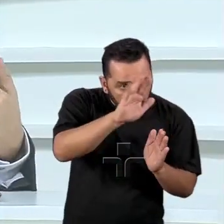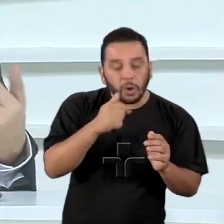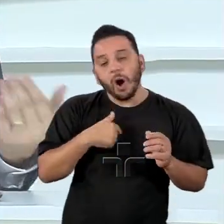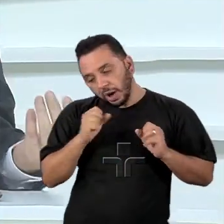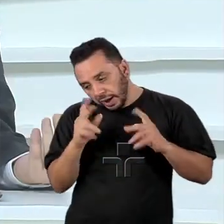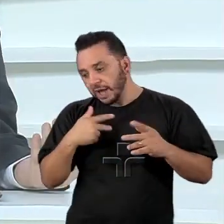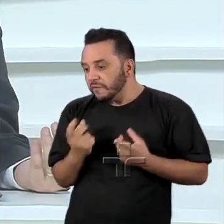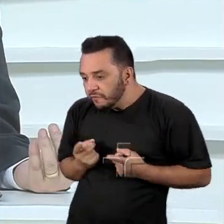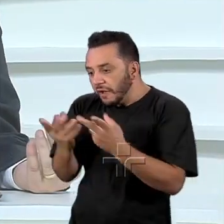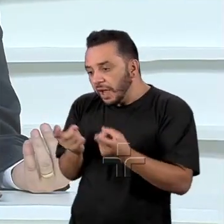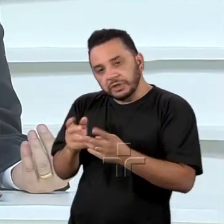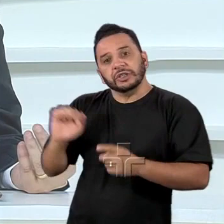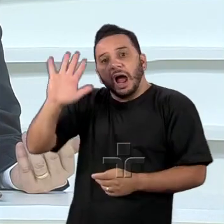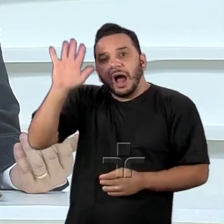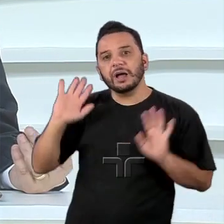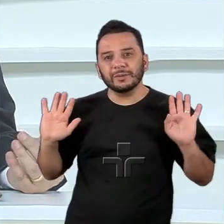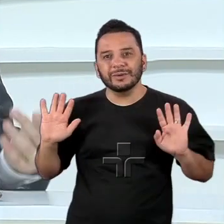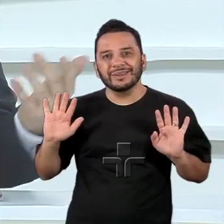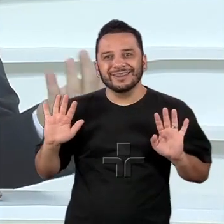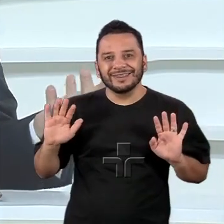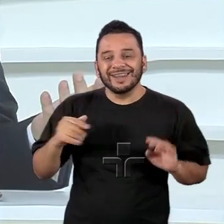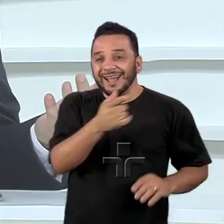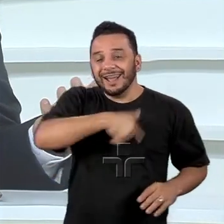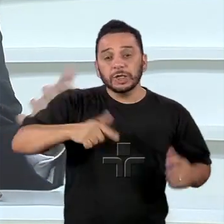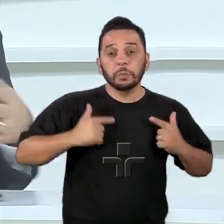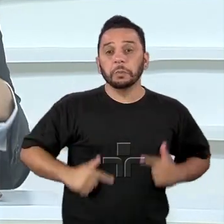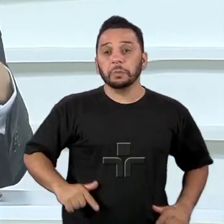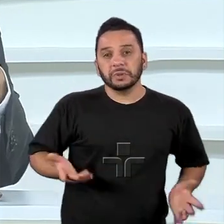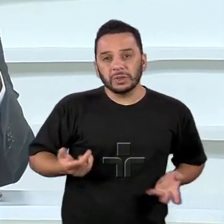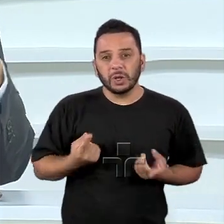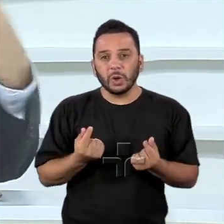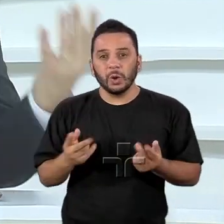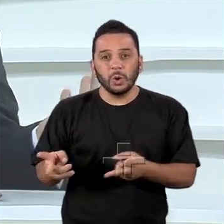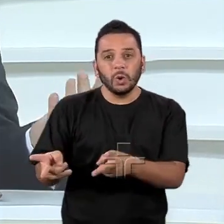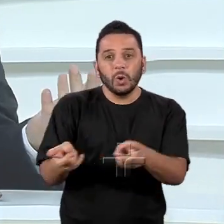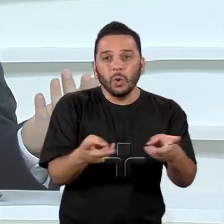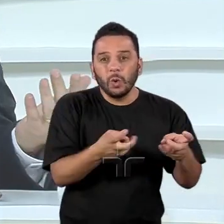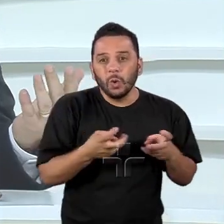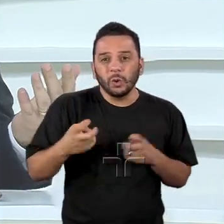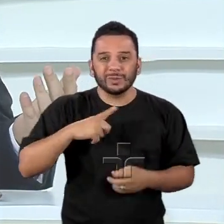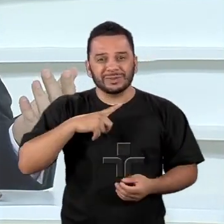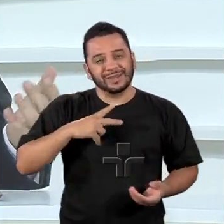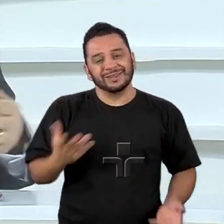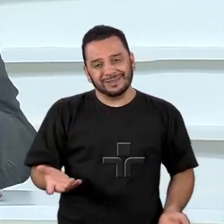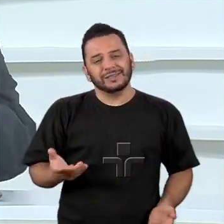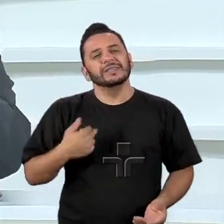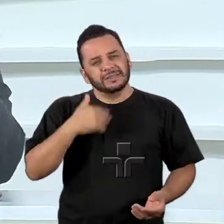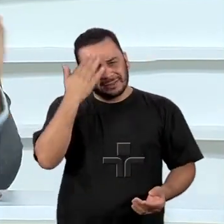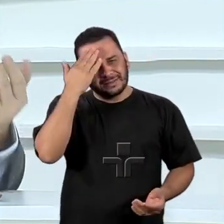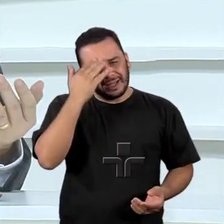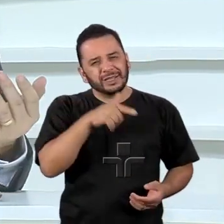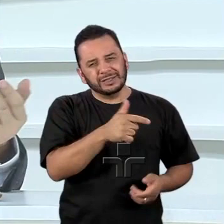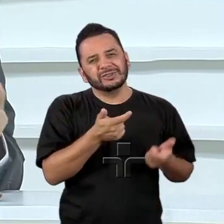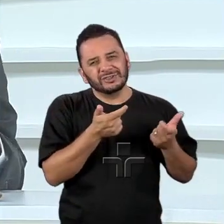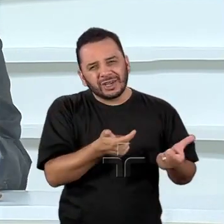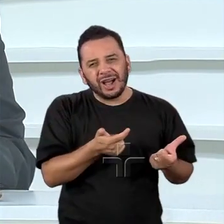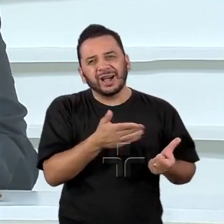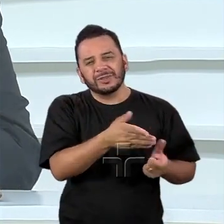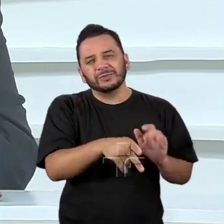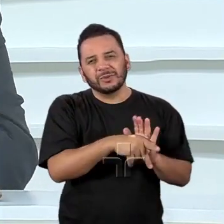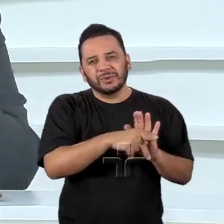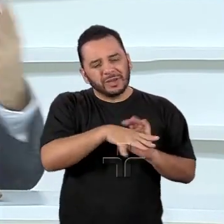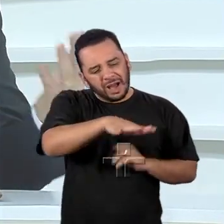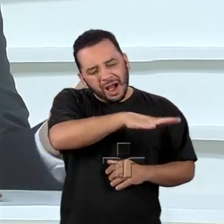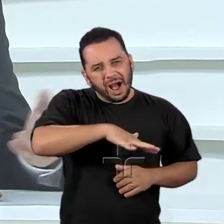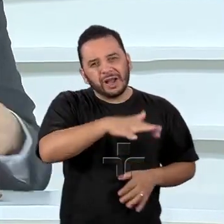carrega o grande peso dessa história toda, embora tenha uma chateação enorme para a empresa ter seu departamento